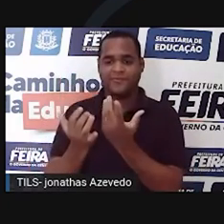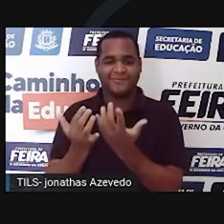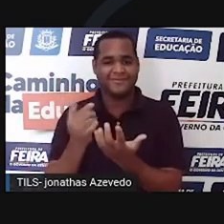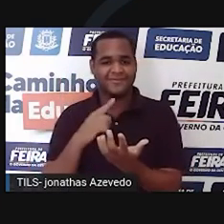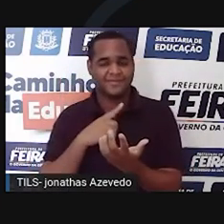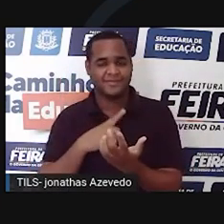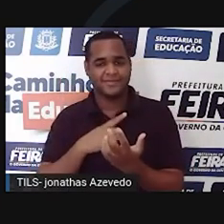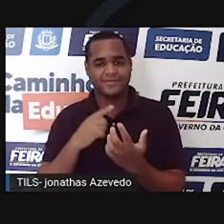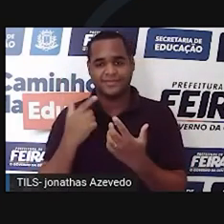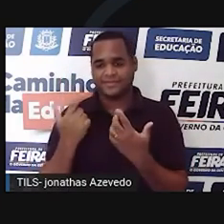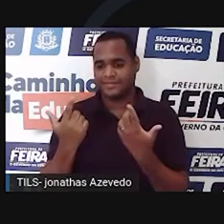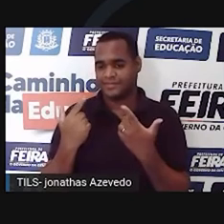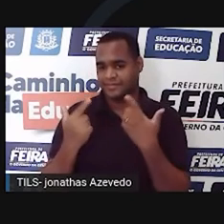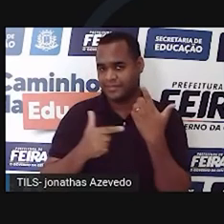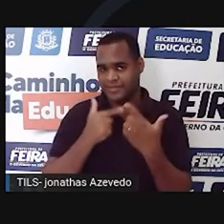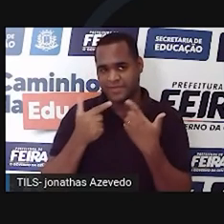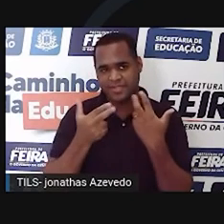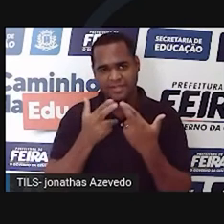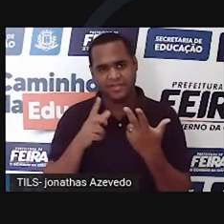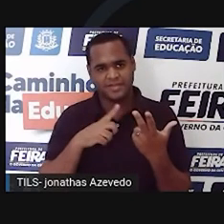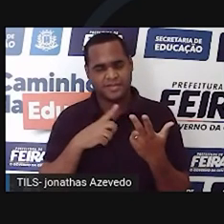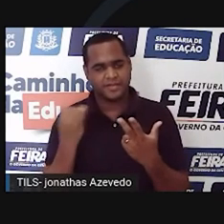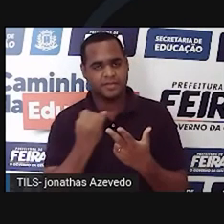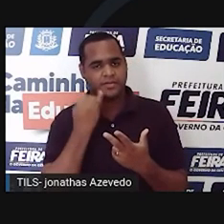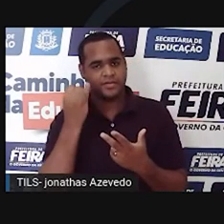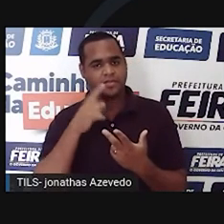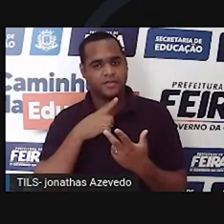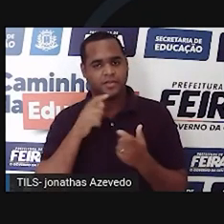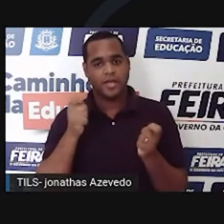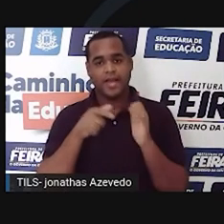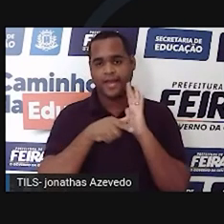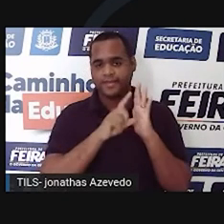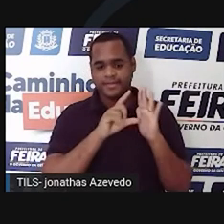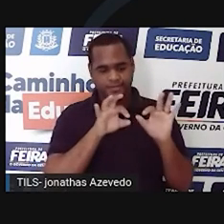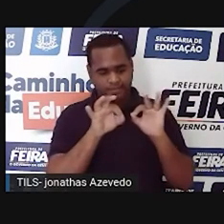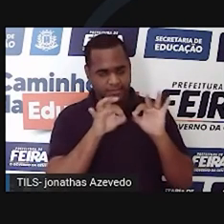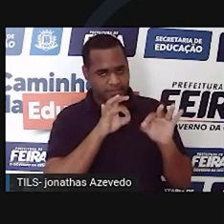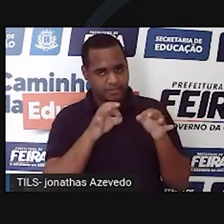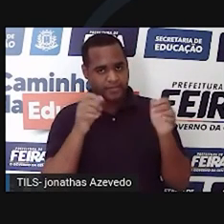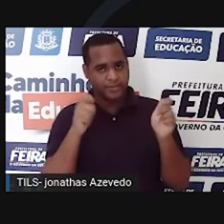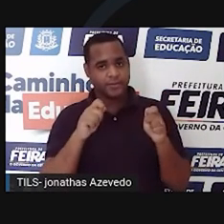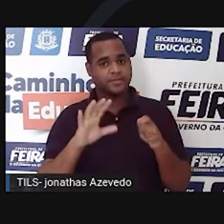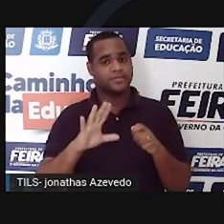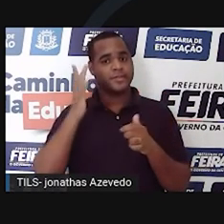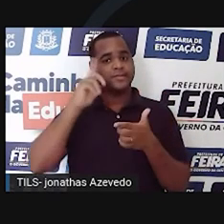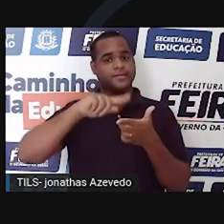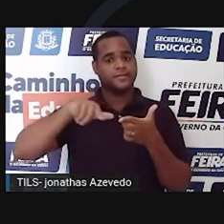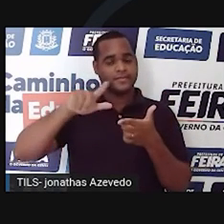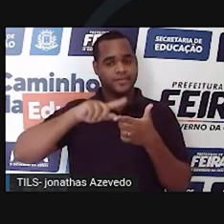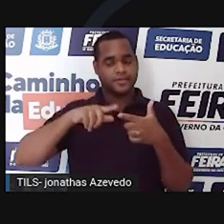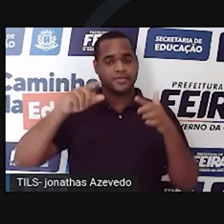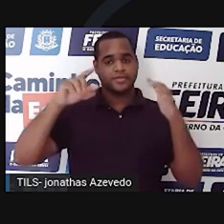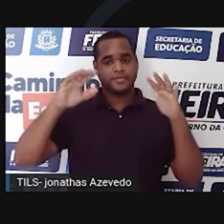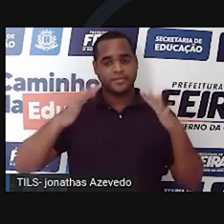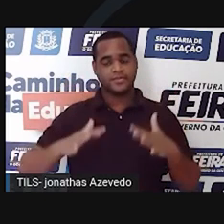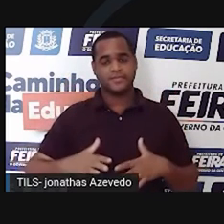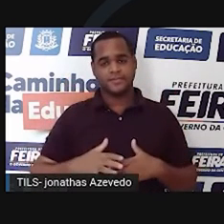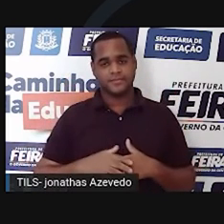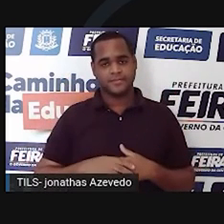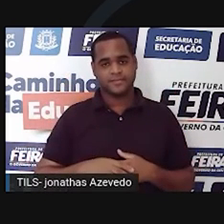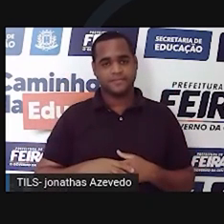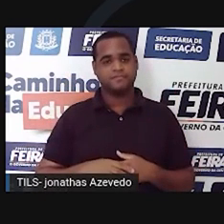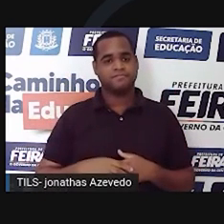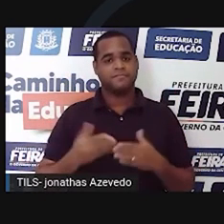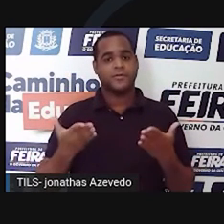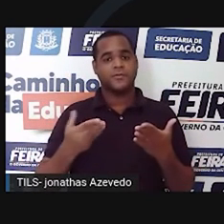Quando a gente trabalha de modo preventivo você minimiza o impacto do desastre eu acho que a gente tem